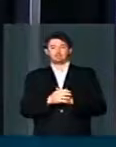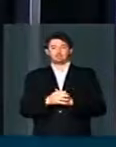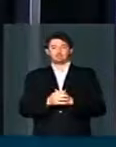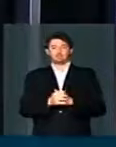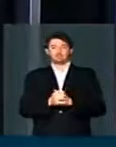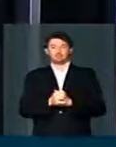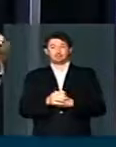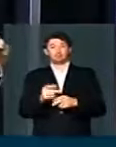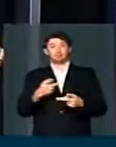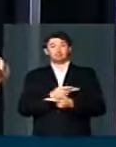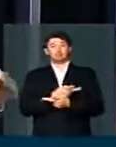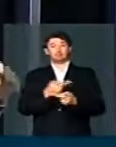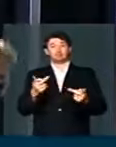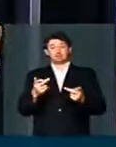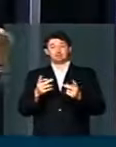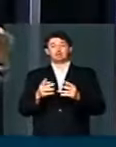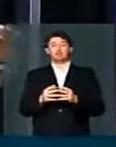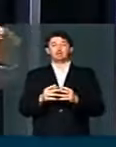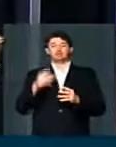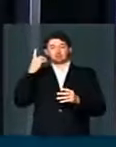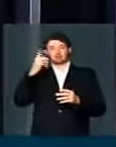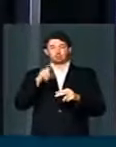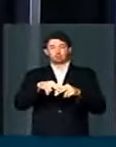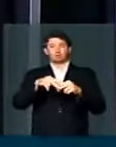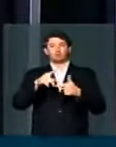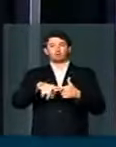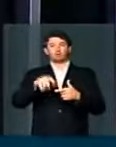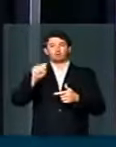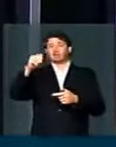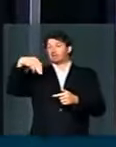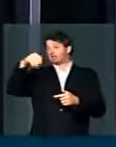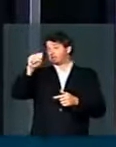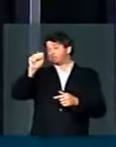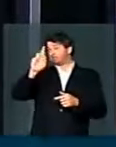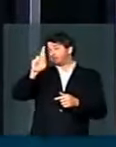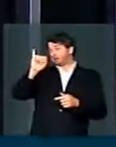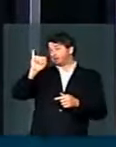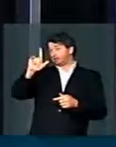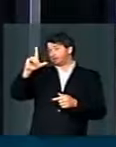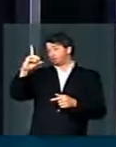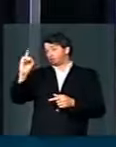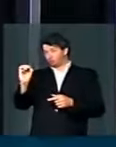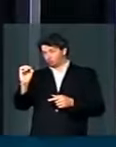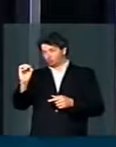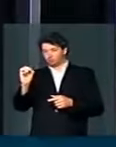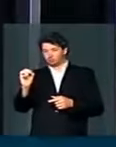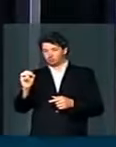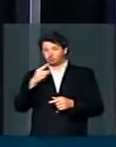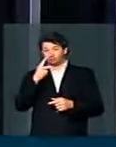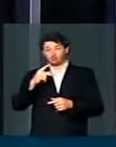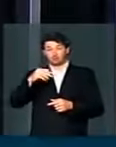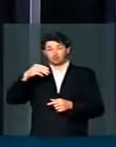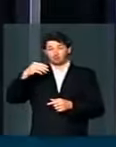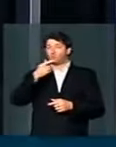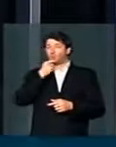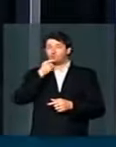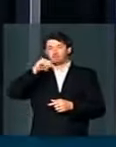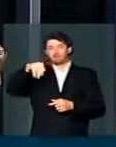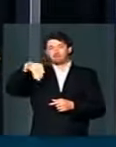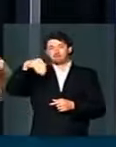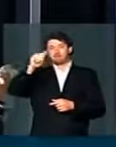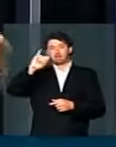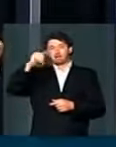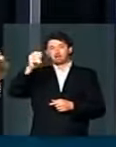militares do caso Amarildo. Eu estou falando aqui do Major Edson,